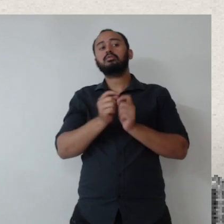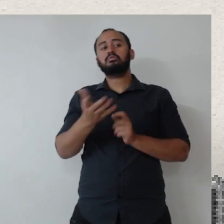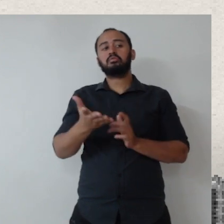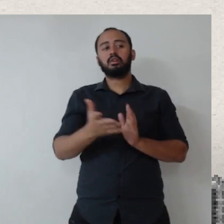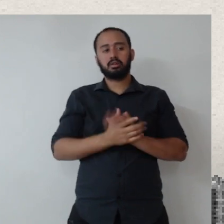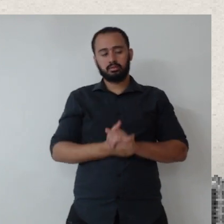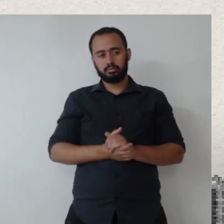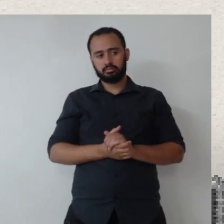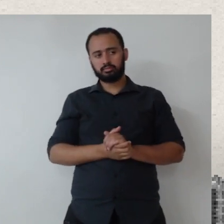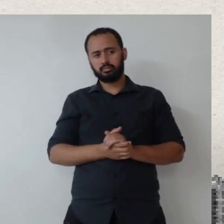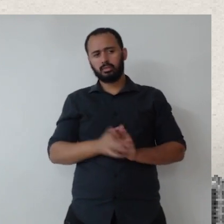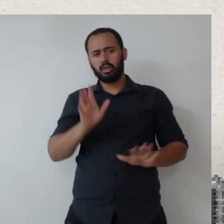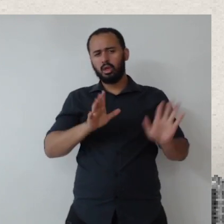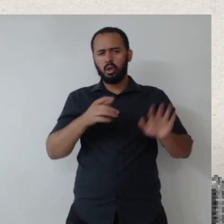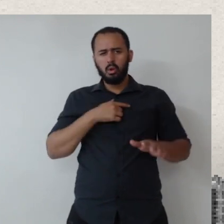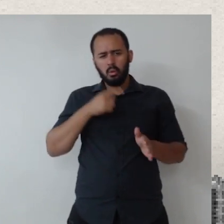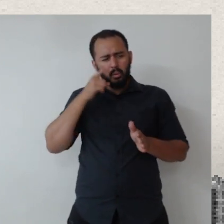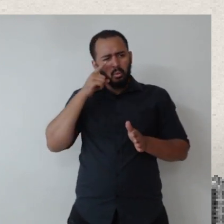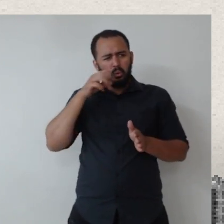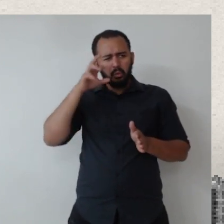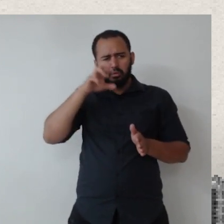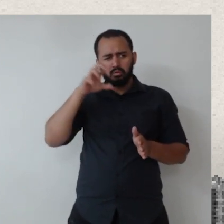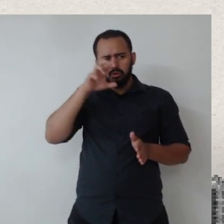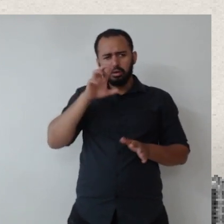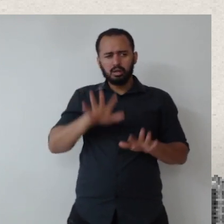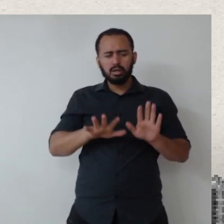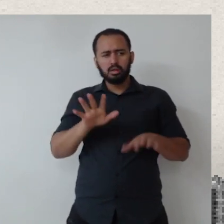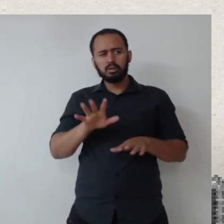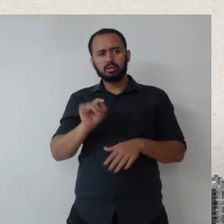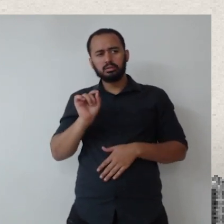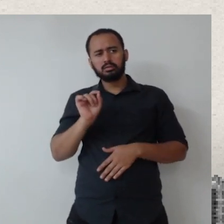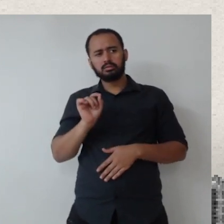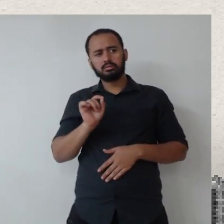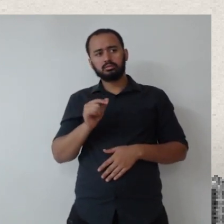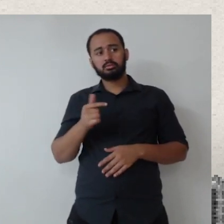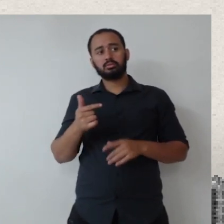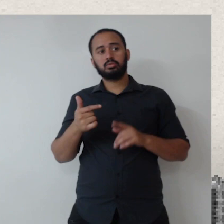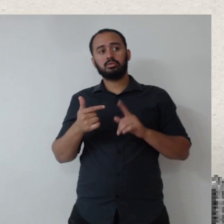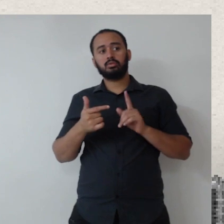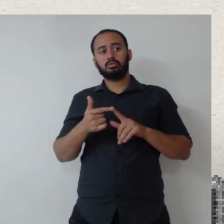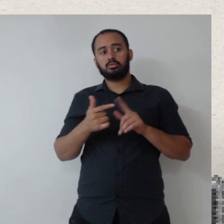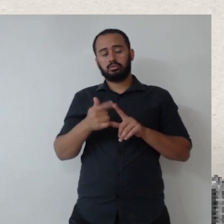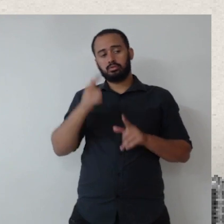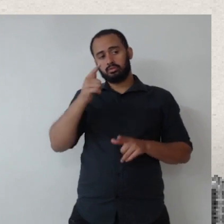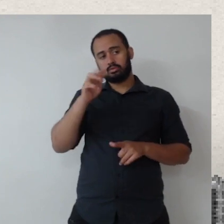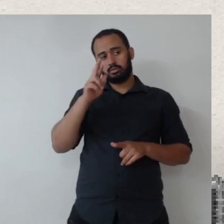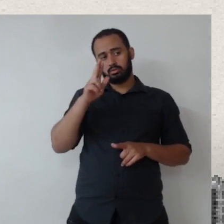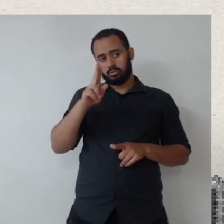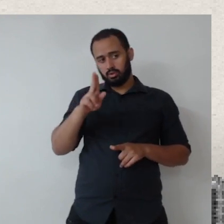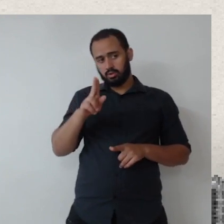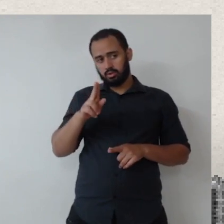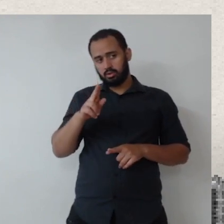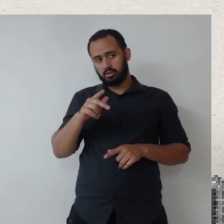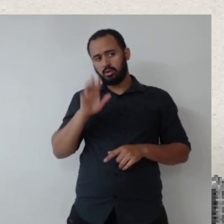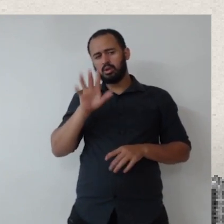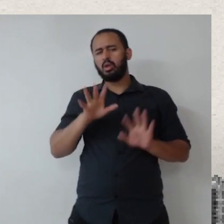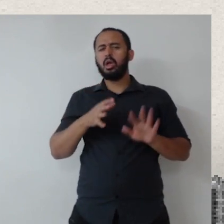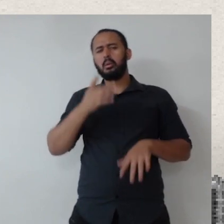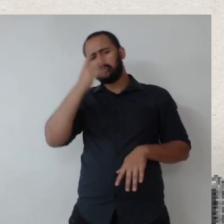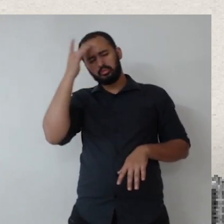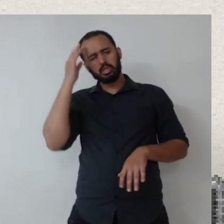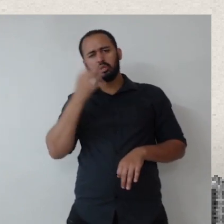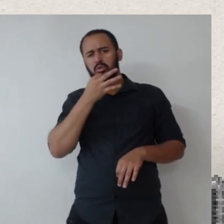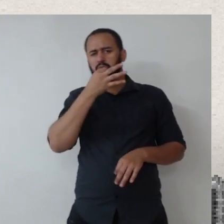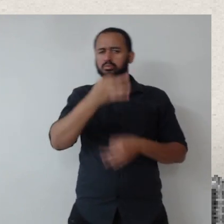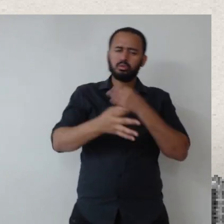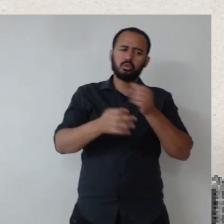assim, o que eu tenho observado são mais... Sim, segundo grau. Carlos falou. Mais comentários